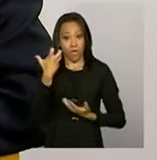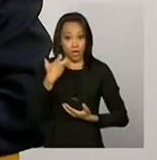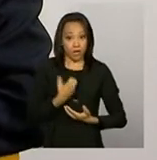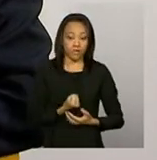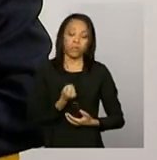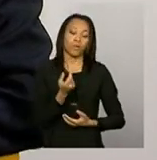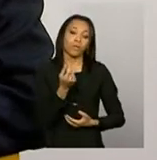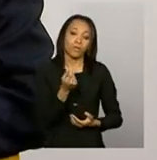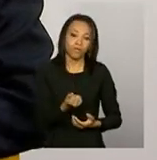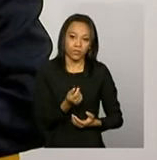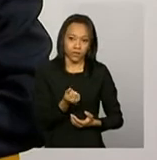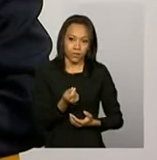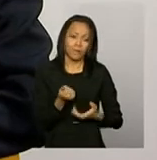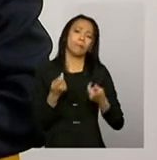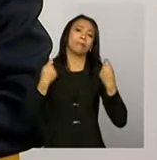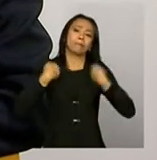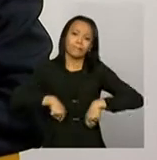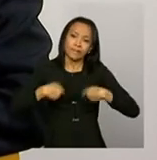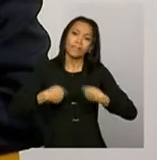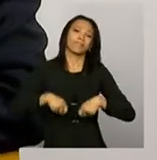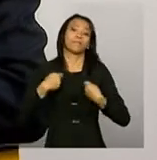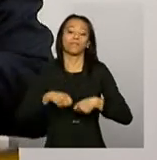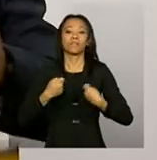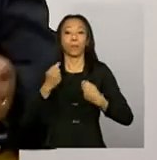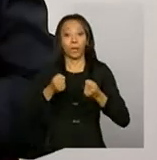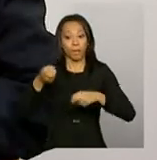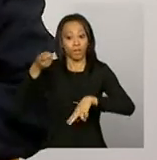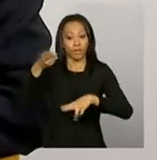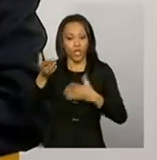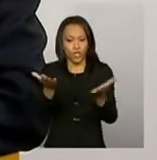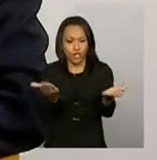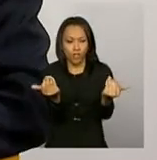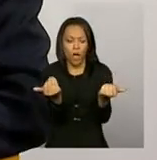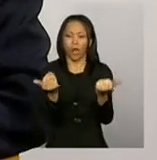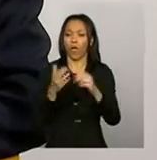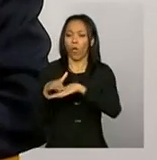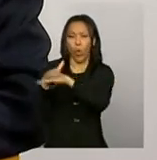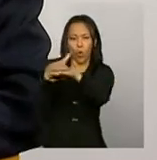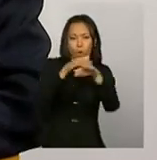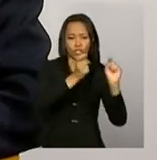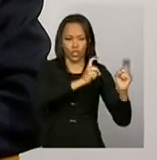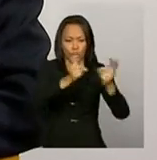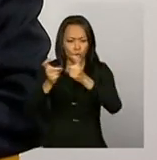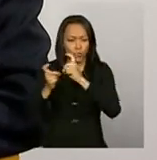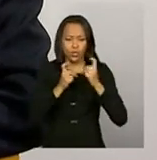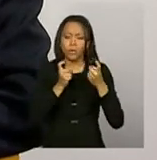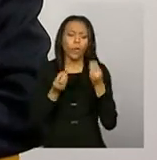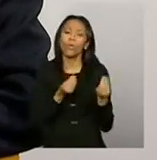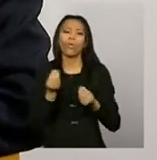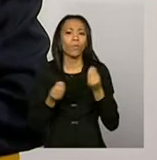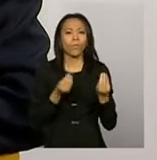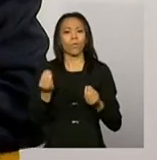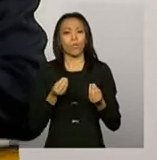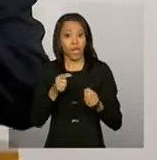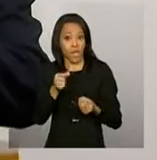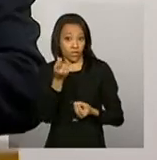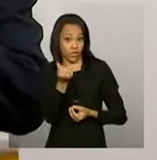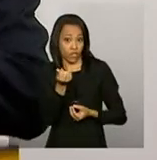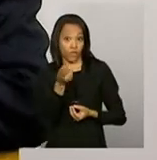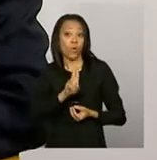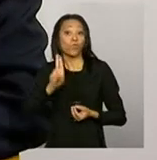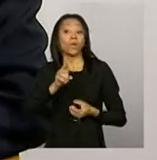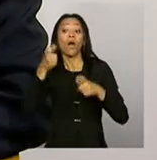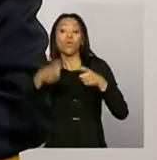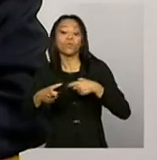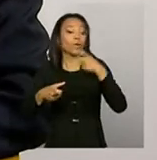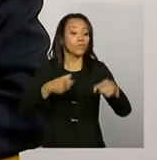ele precisa necessariamente sentar com os parceiros e discutir aonde vai se utilizar esses